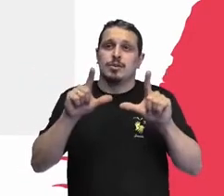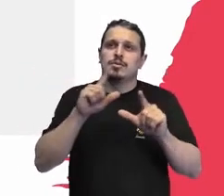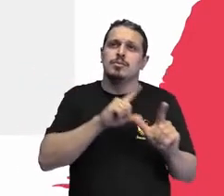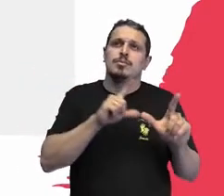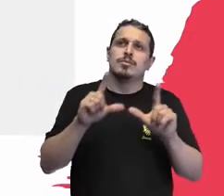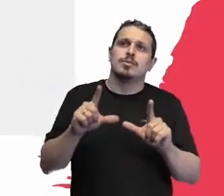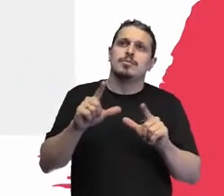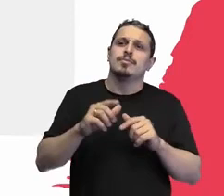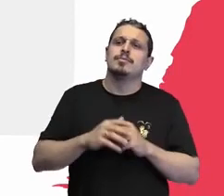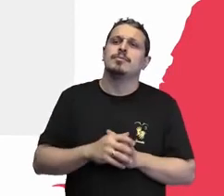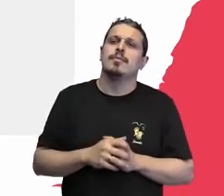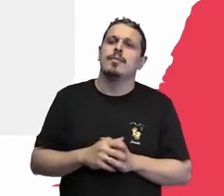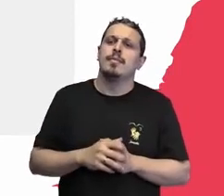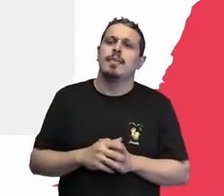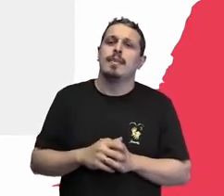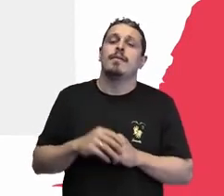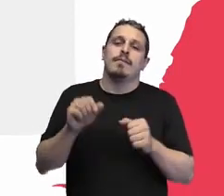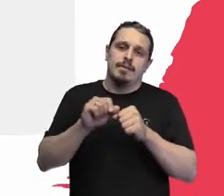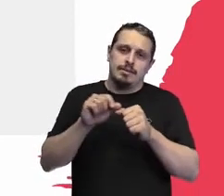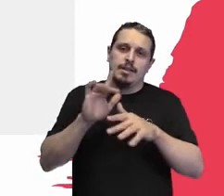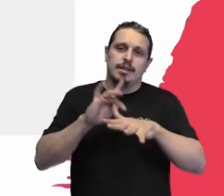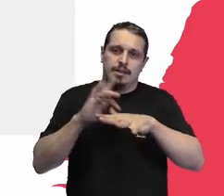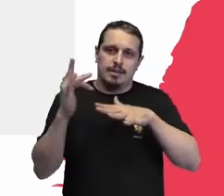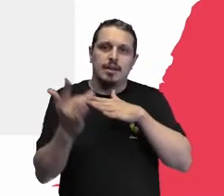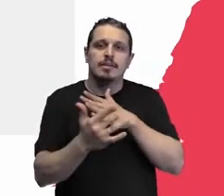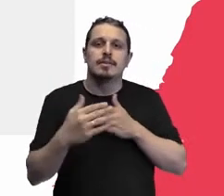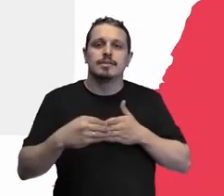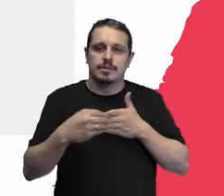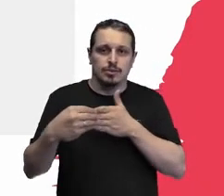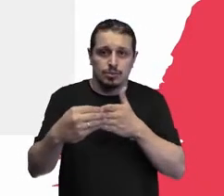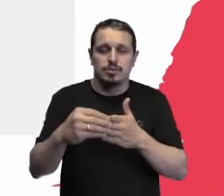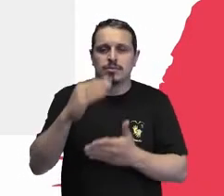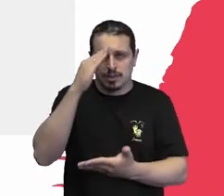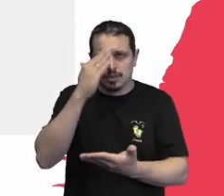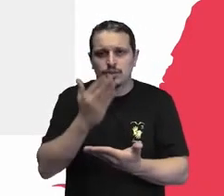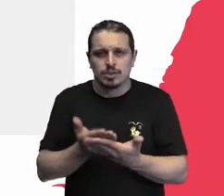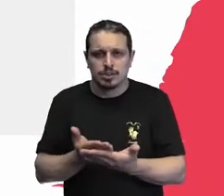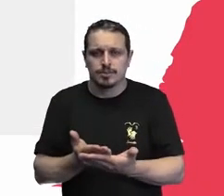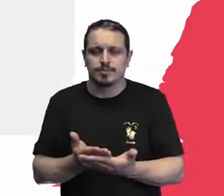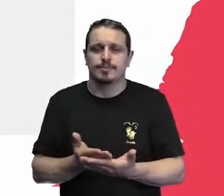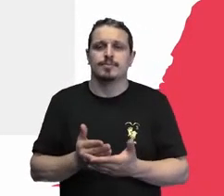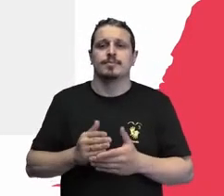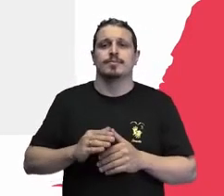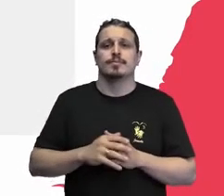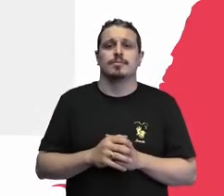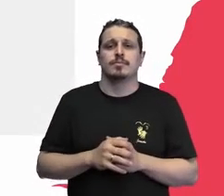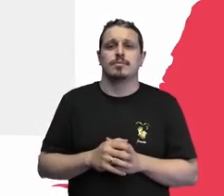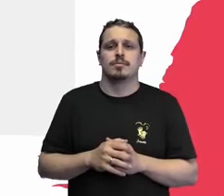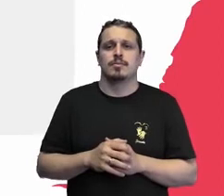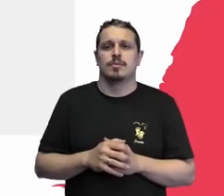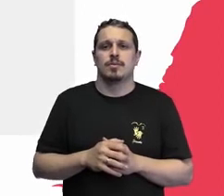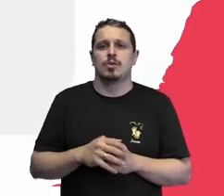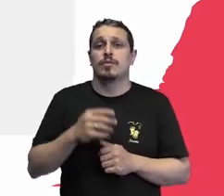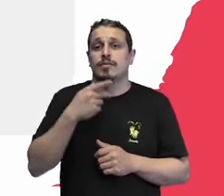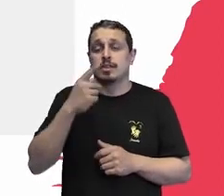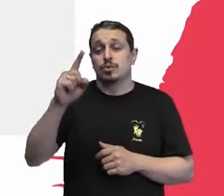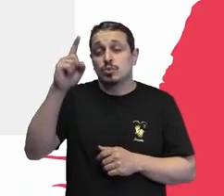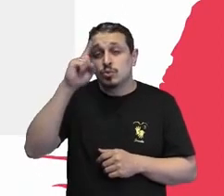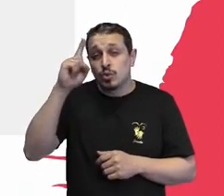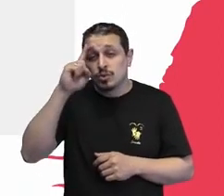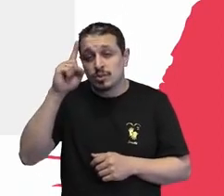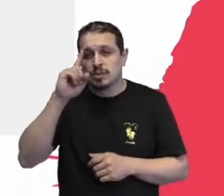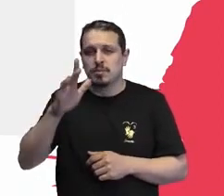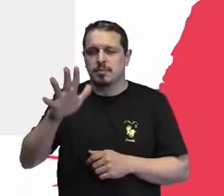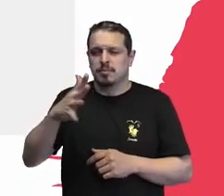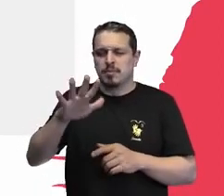nas nossas redes sociais, porque eu acredito também, eu fico com muito medo de dar a data e depois cobrar, mas em torno de